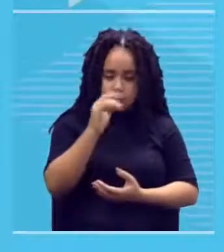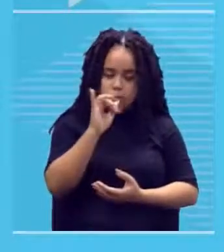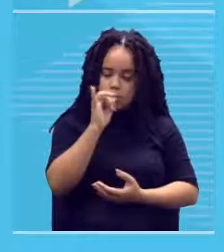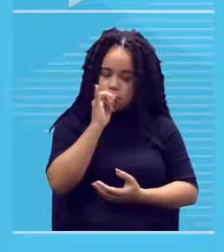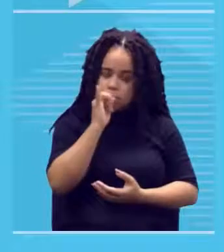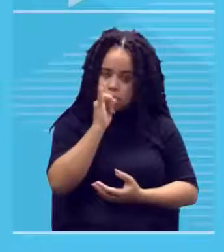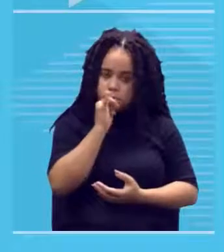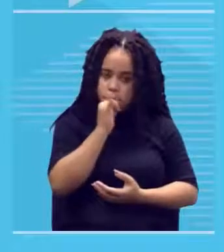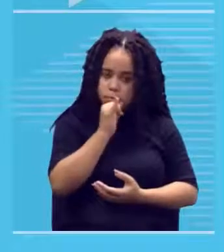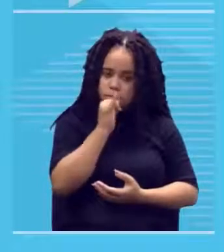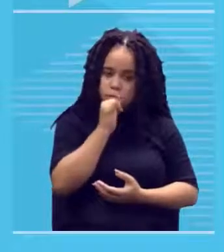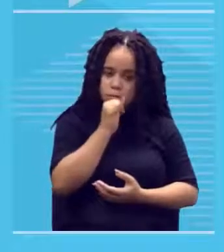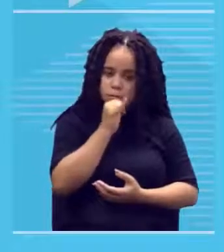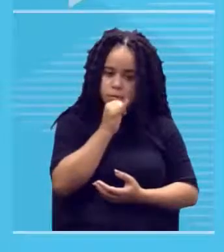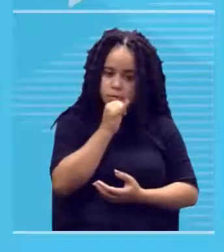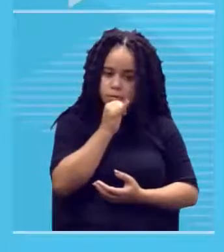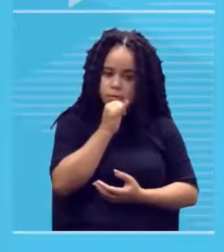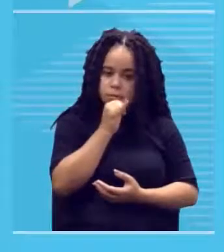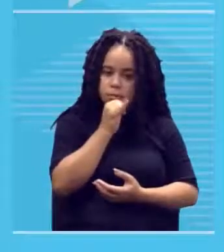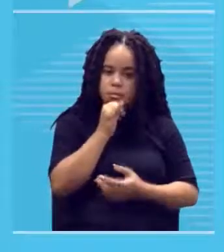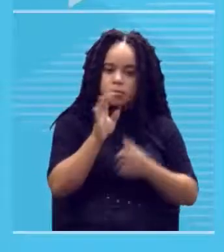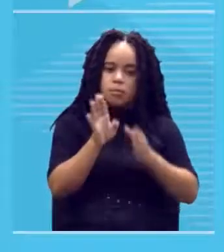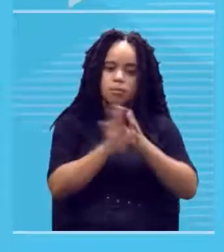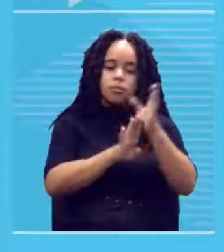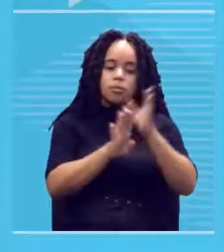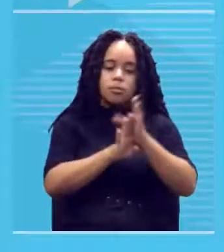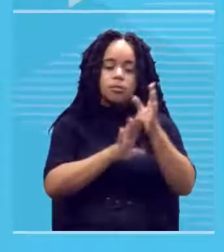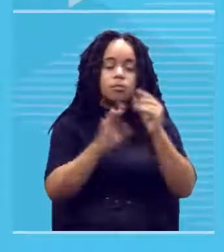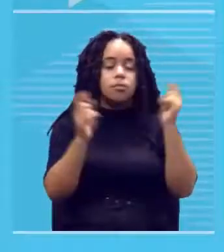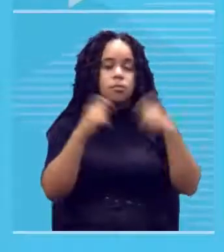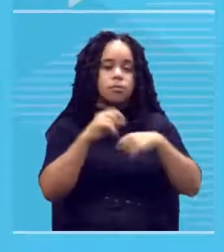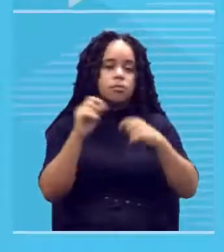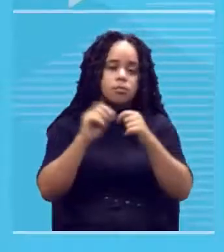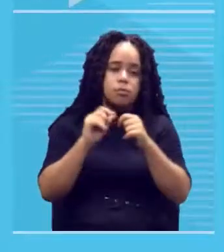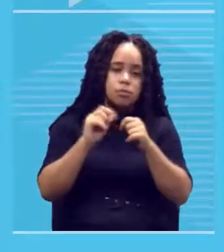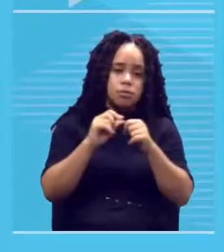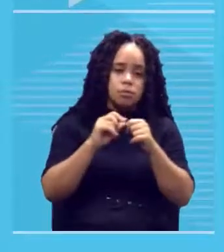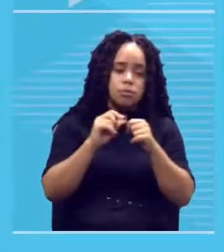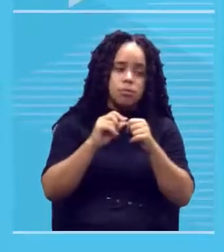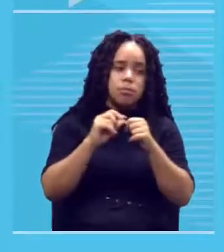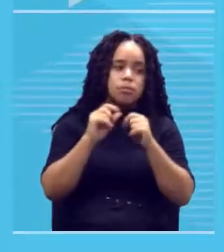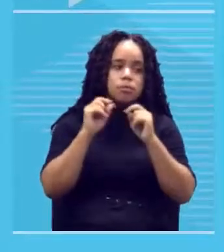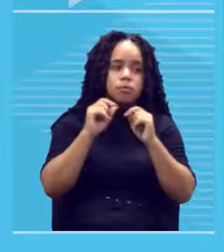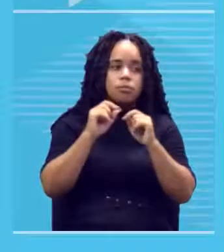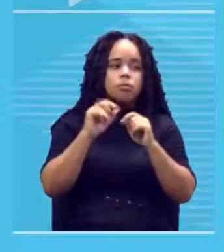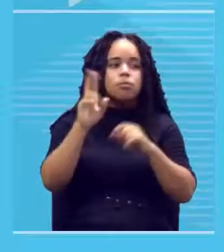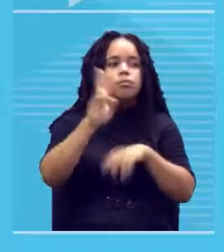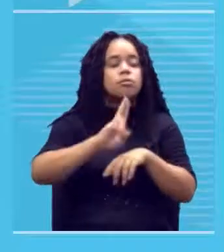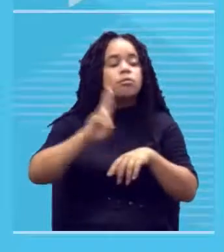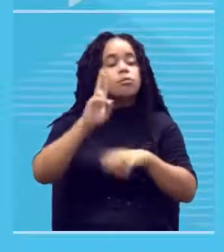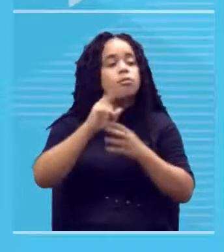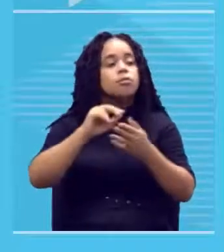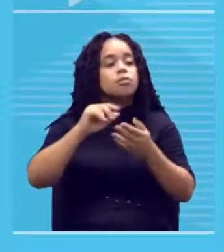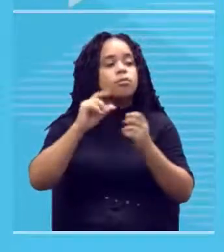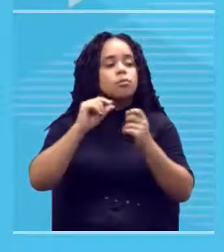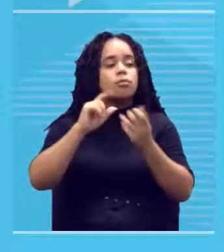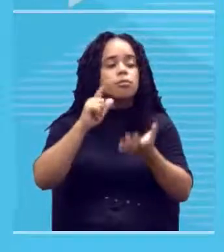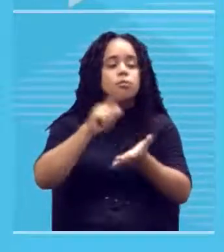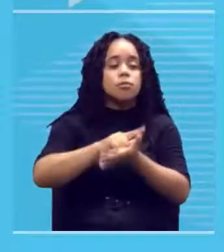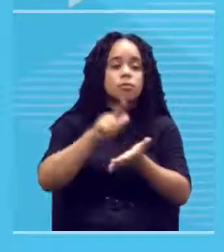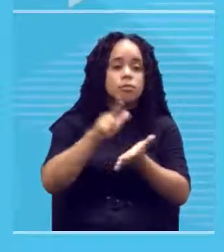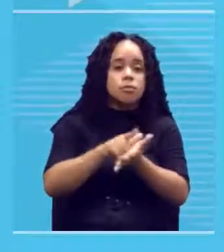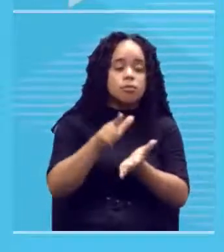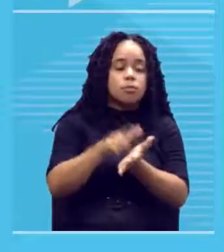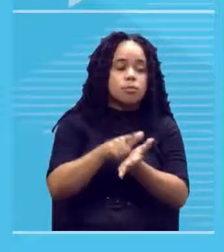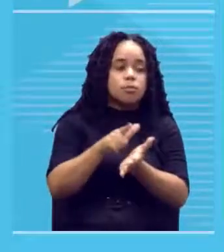pintura um exemplo um conselho para você fazer sua pintura a gouache é você usar uma base como papel mas não